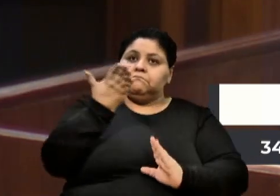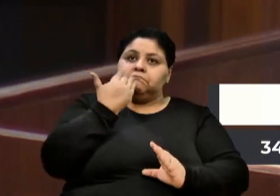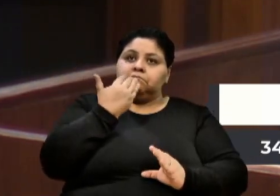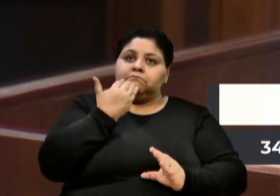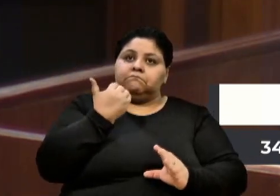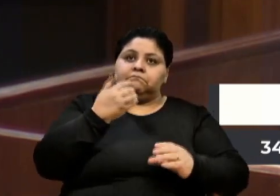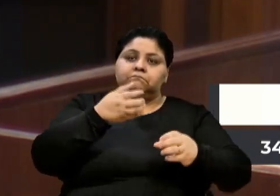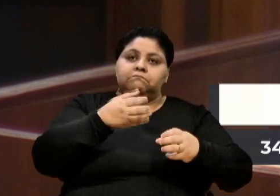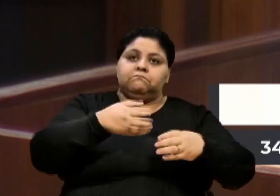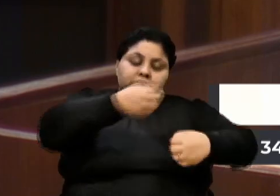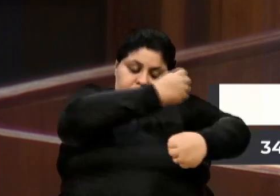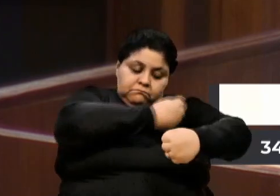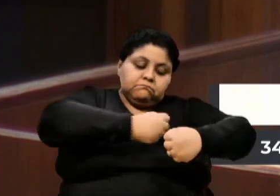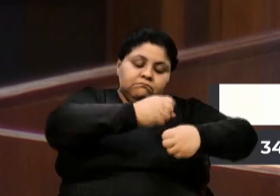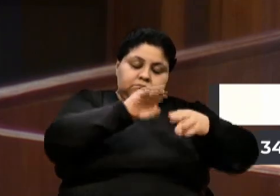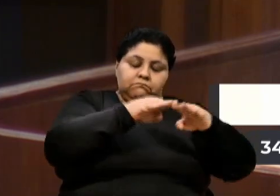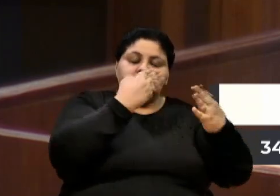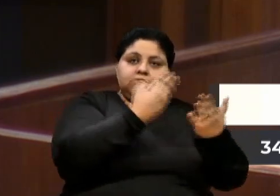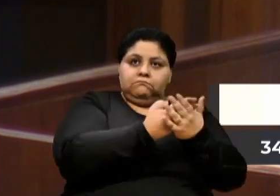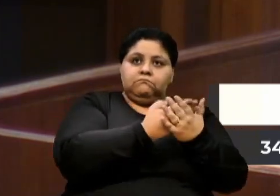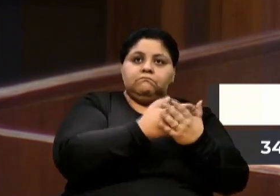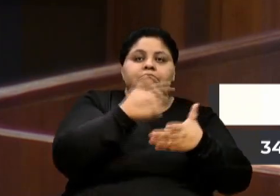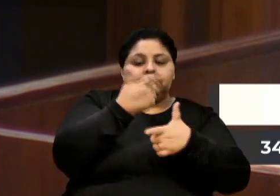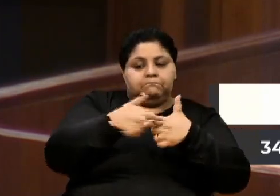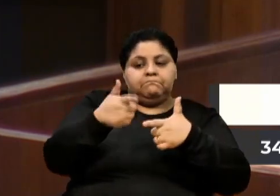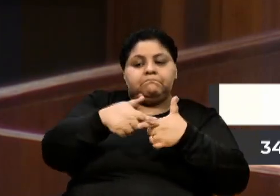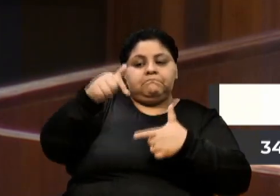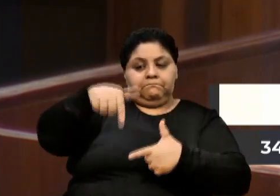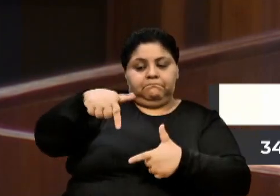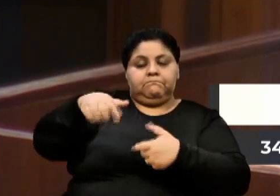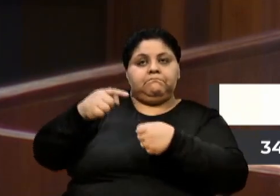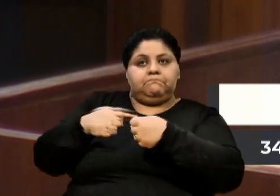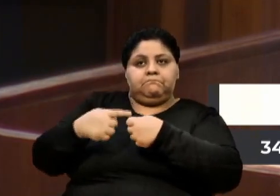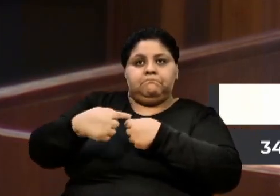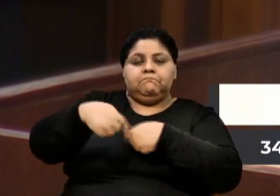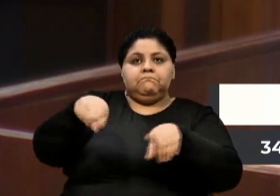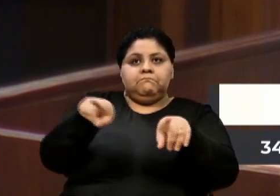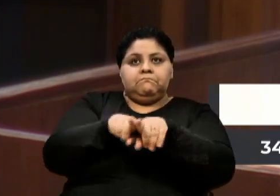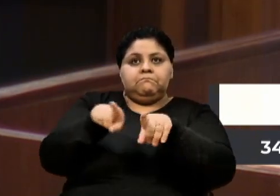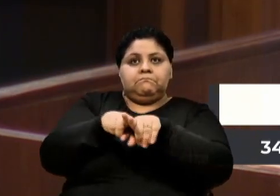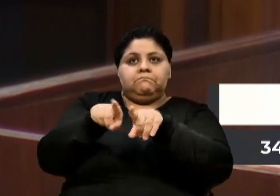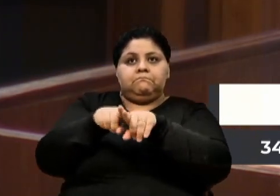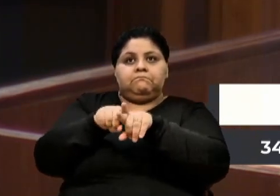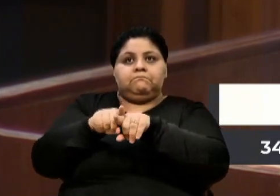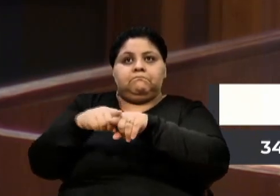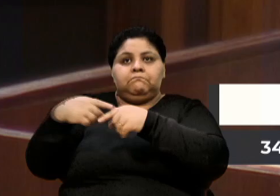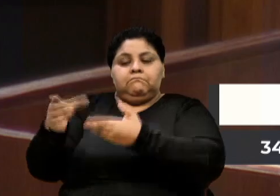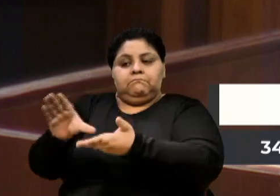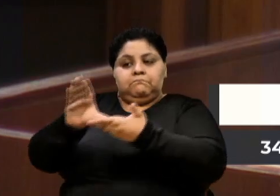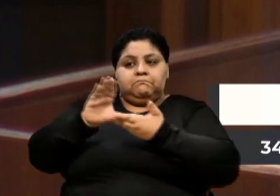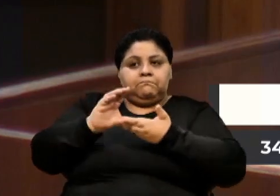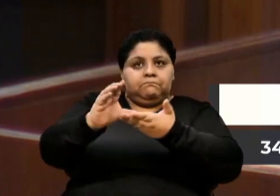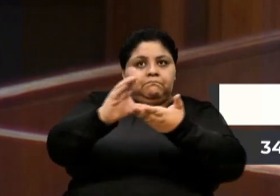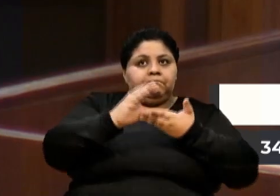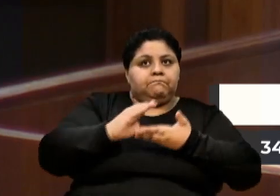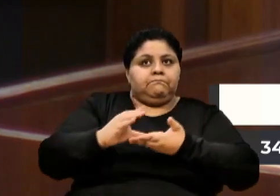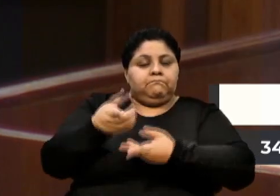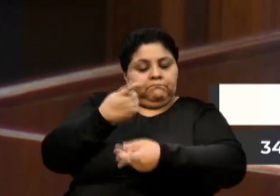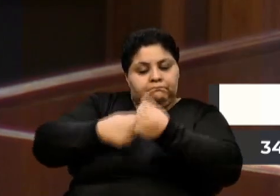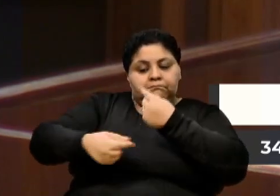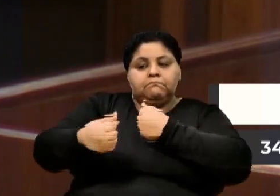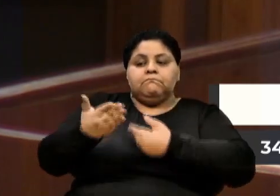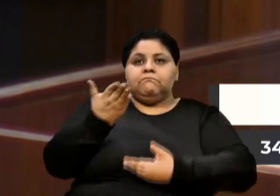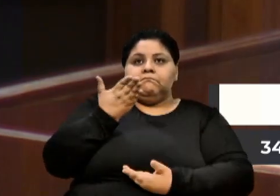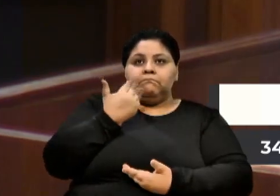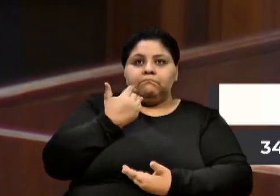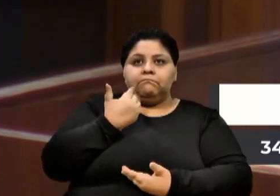problemas que nós estamos tendo aqui, e também de aquisição de alimentos, especialmente para as pessoas em